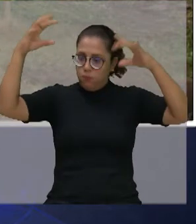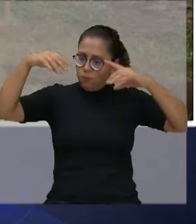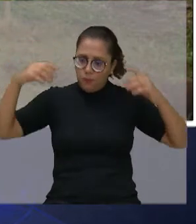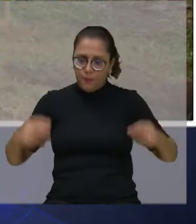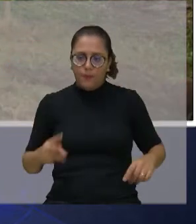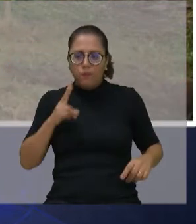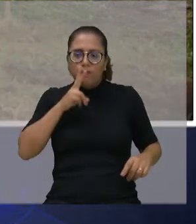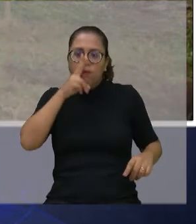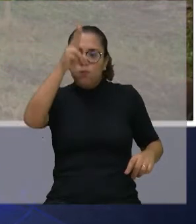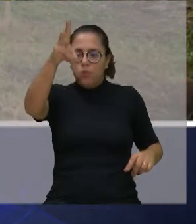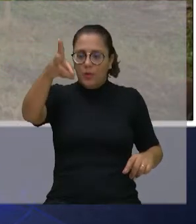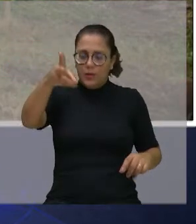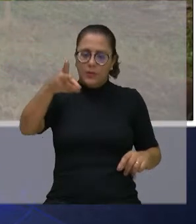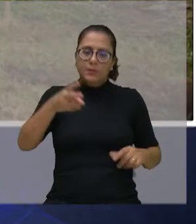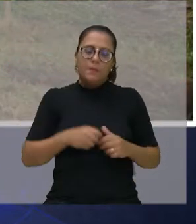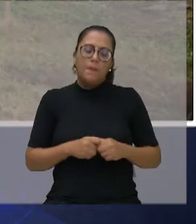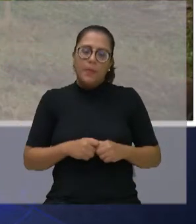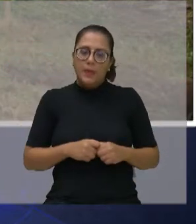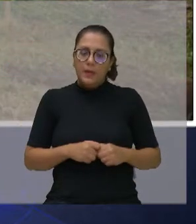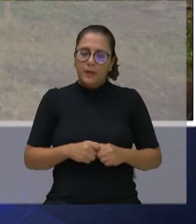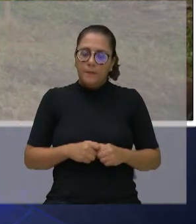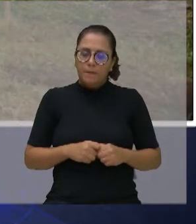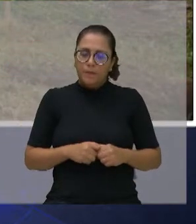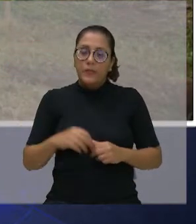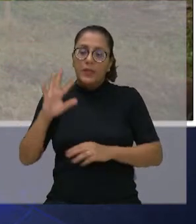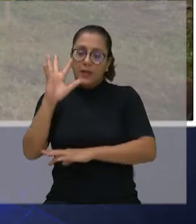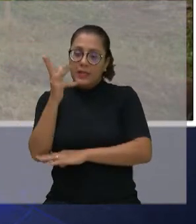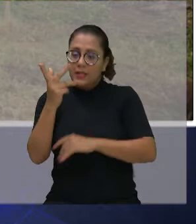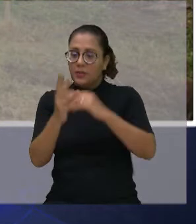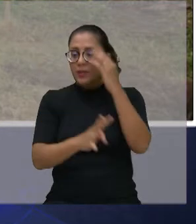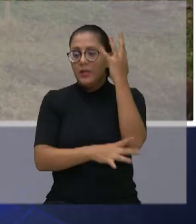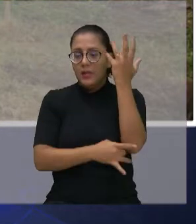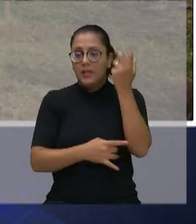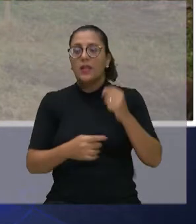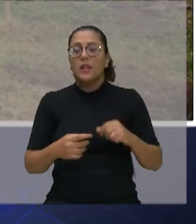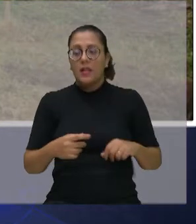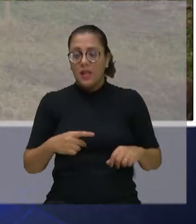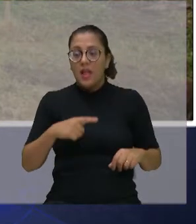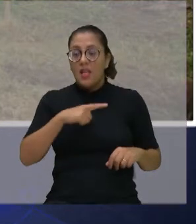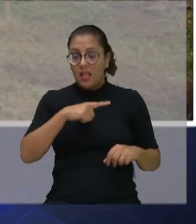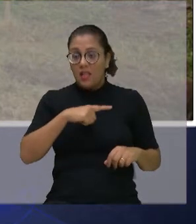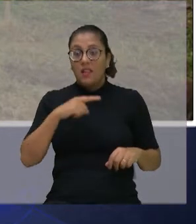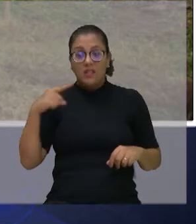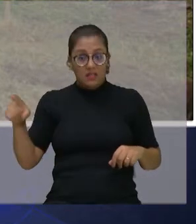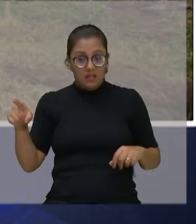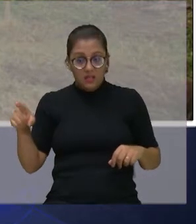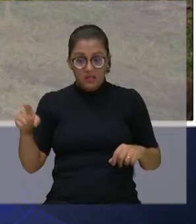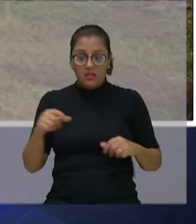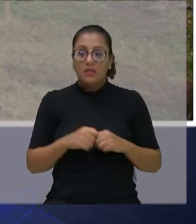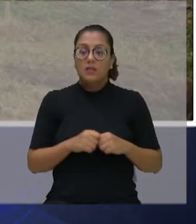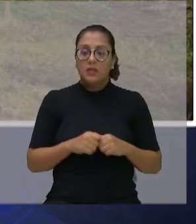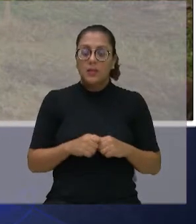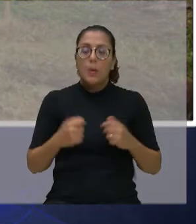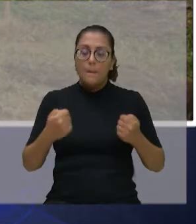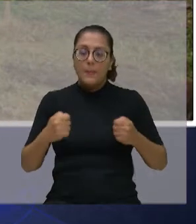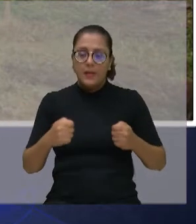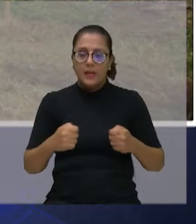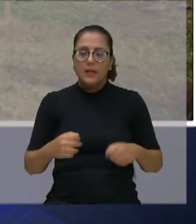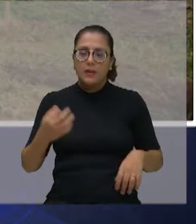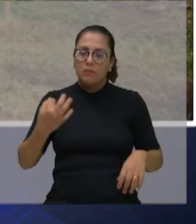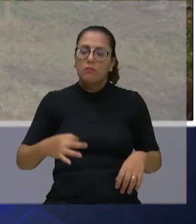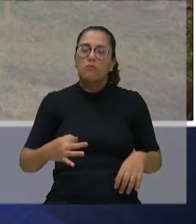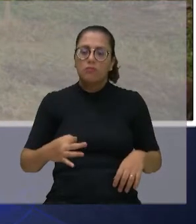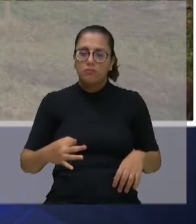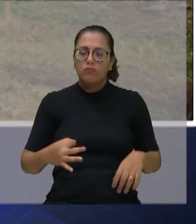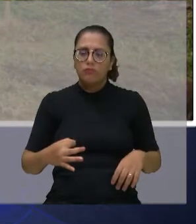fúria, porque, como diz, a natureza não reage, mas ela se vinga. Então, nós temos que estar sempre atentos por tudo que está